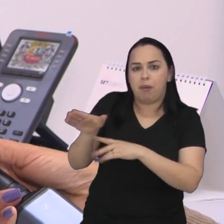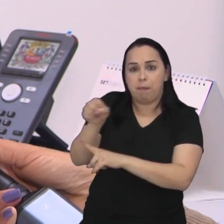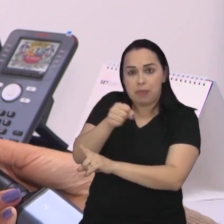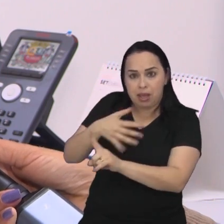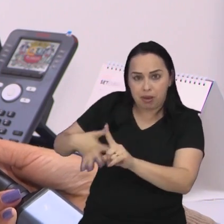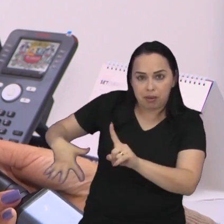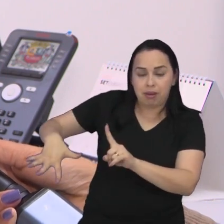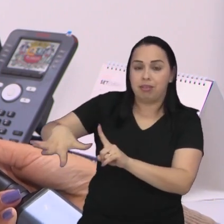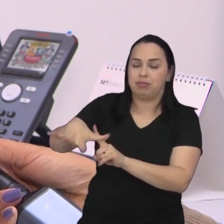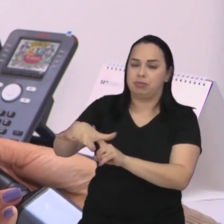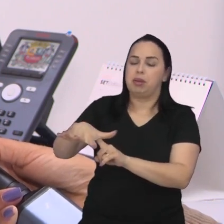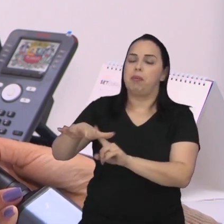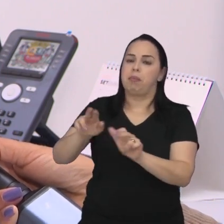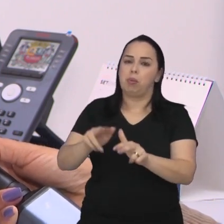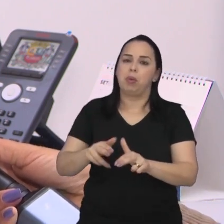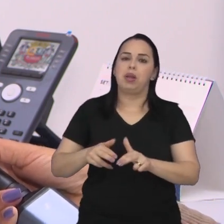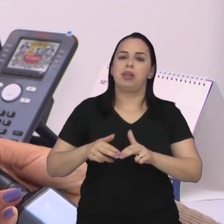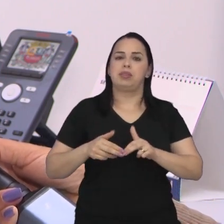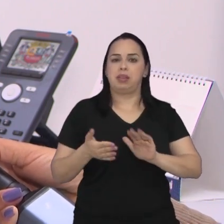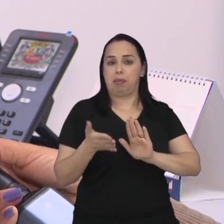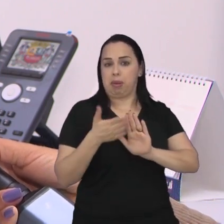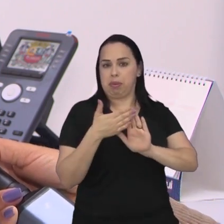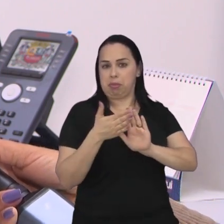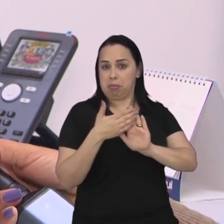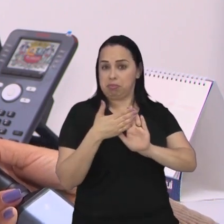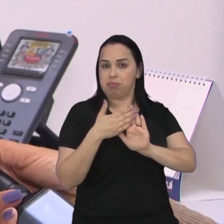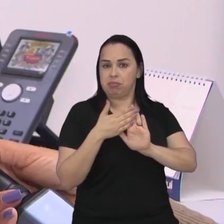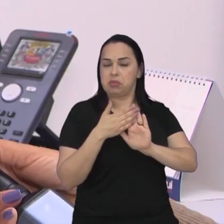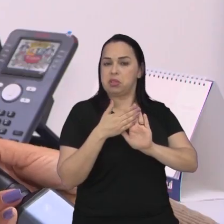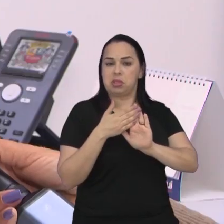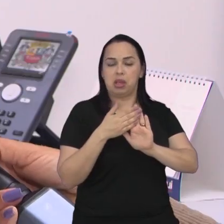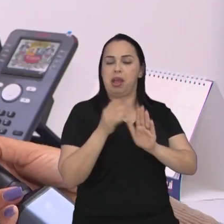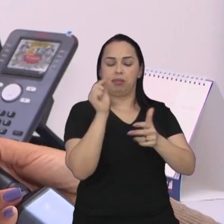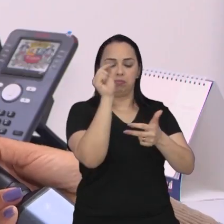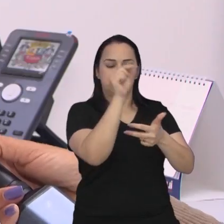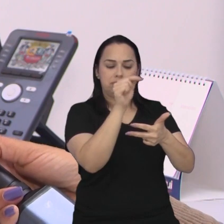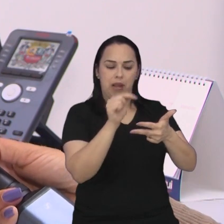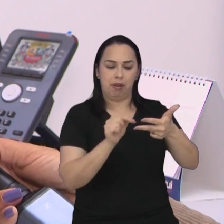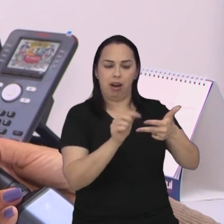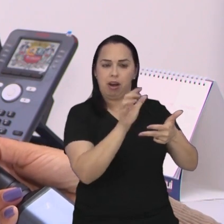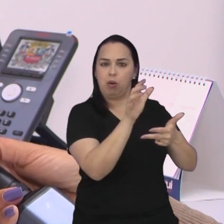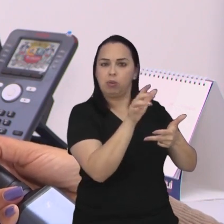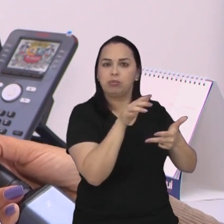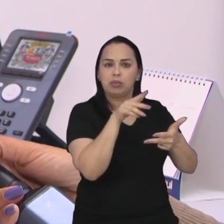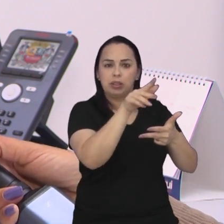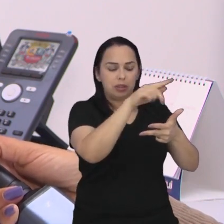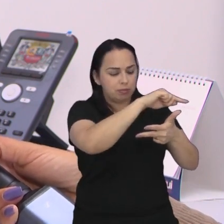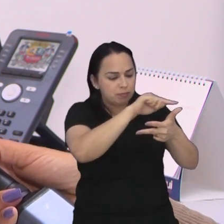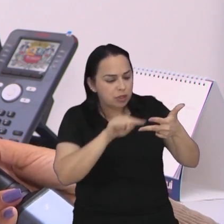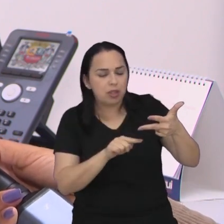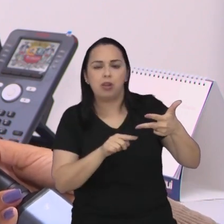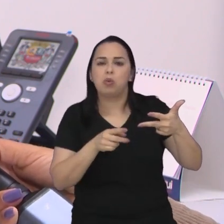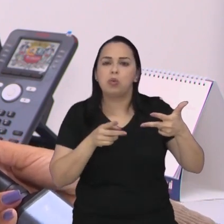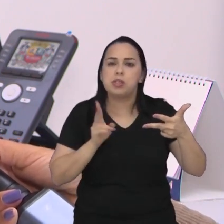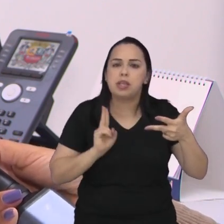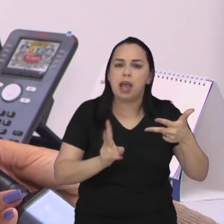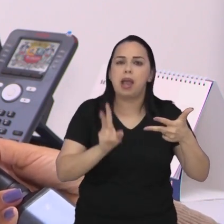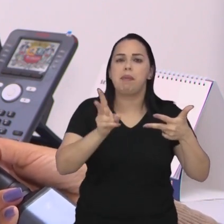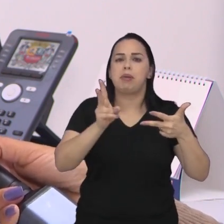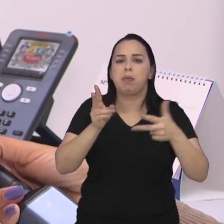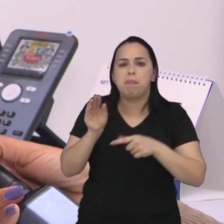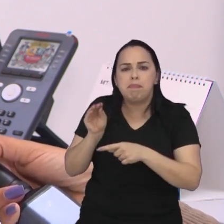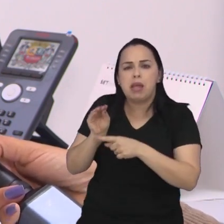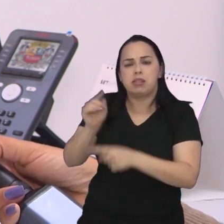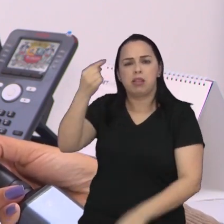para melhorias para o meio ambiente. Então eu acho que é uma pauta plural, envolve vários setores e todos